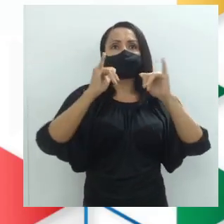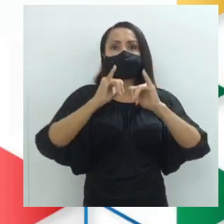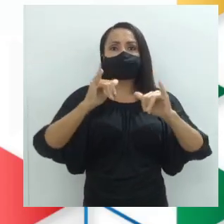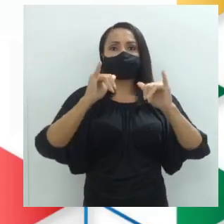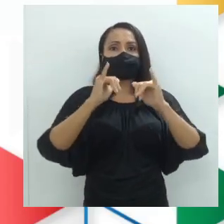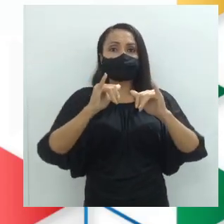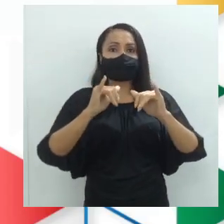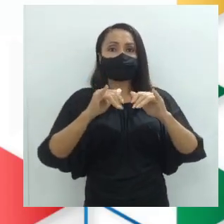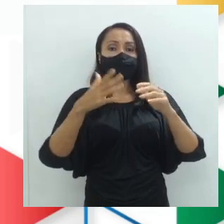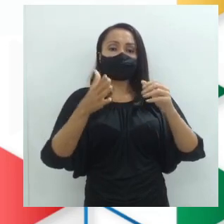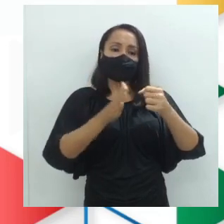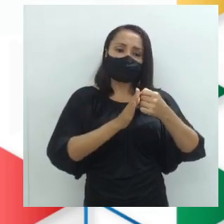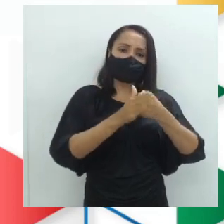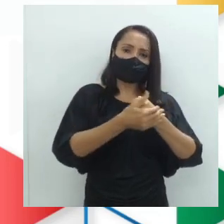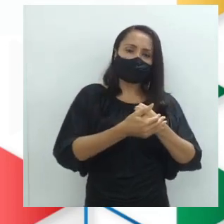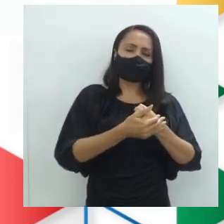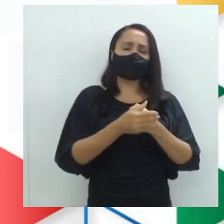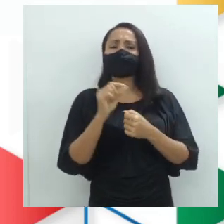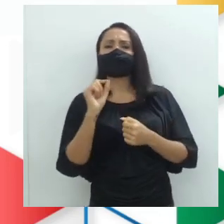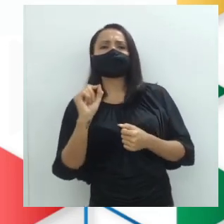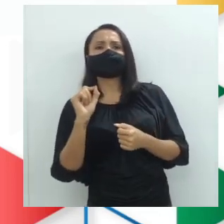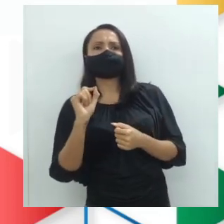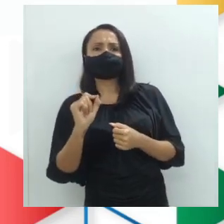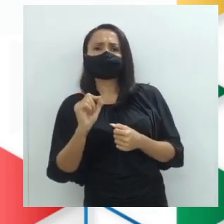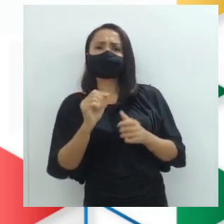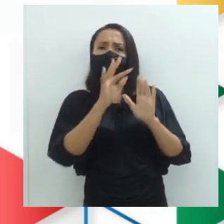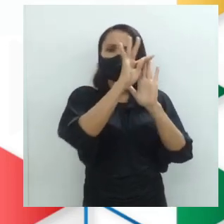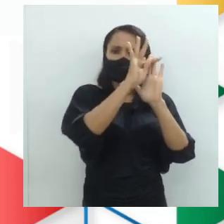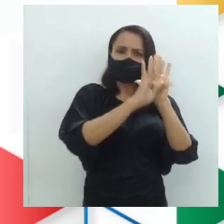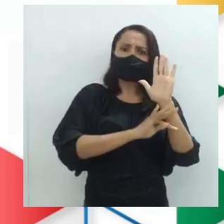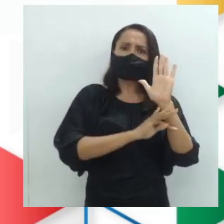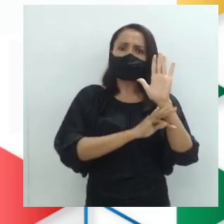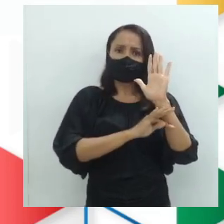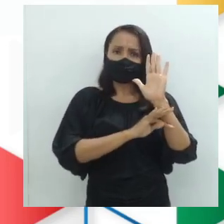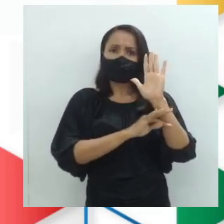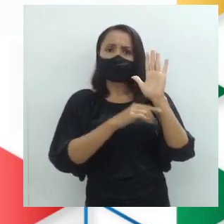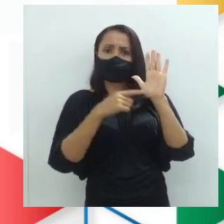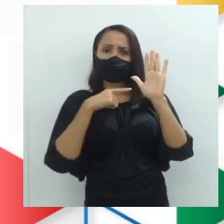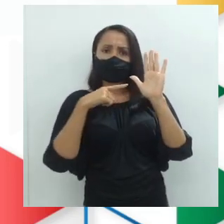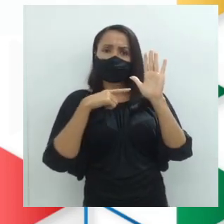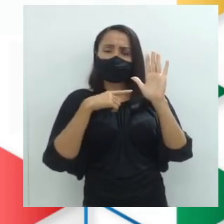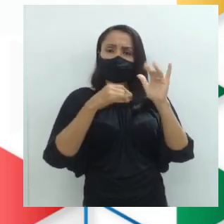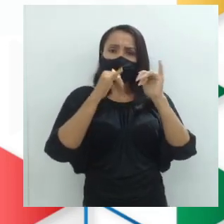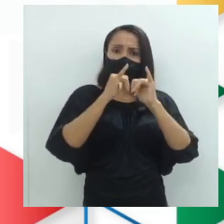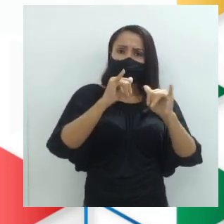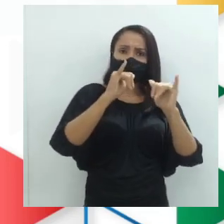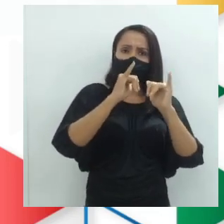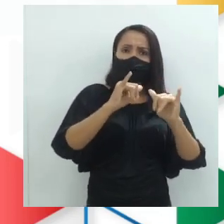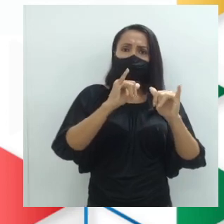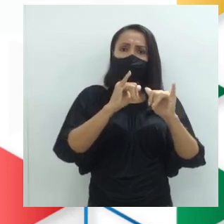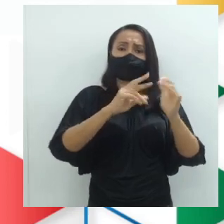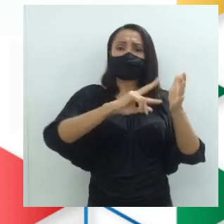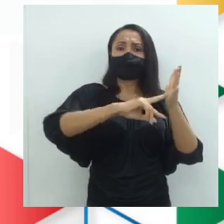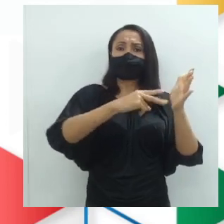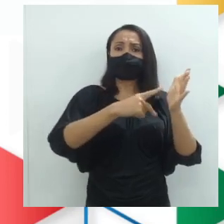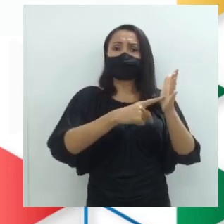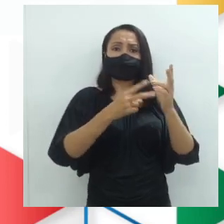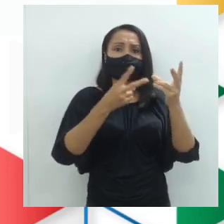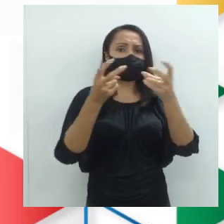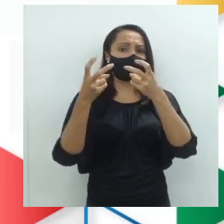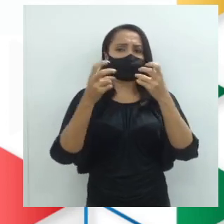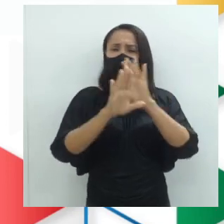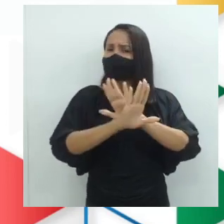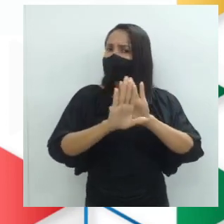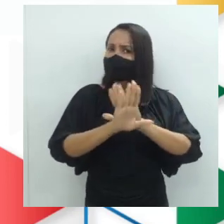ditas, implícitas, o que é? Em um texto, existem informações e sentidos que não são percebidos